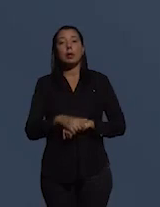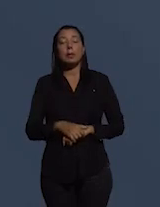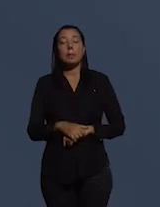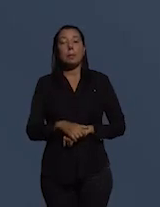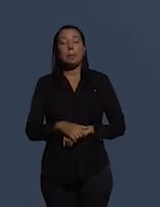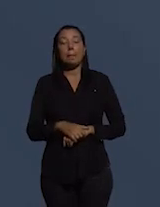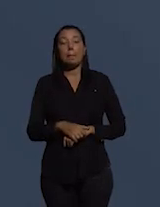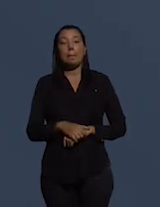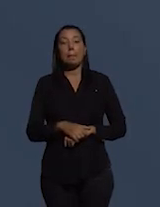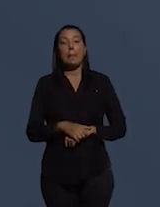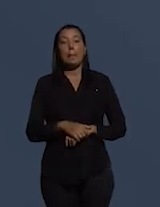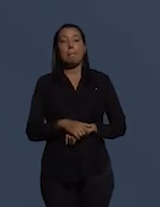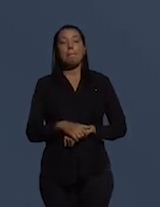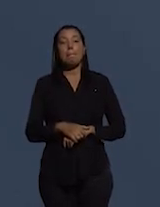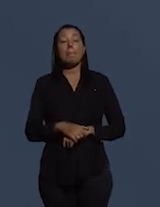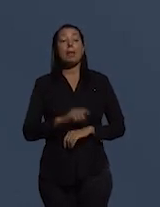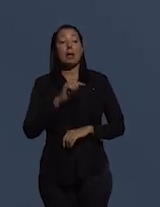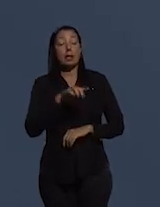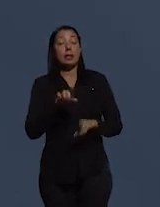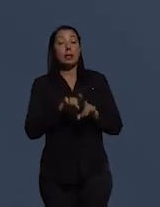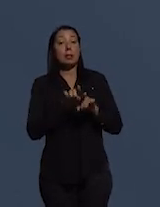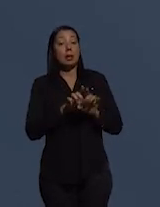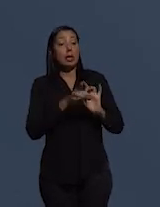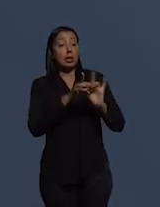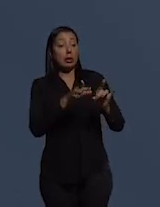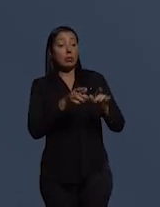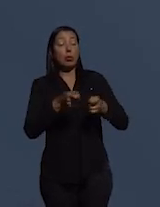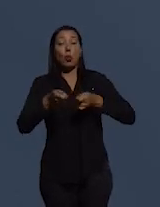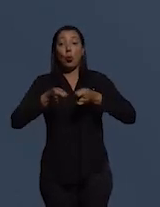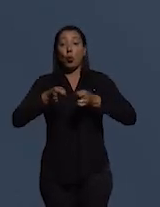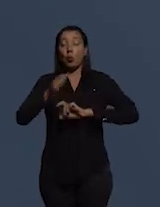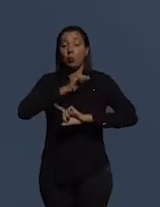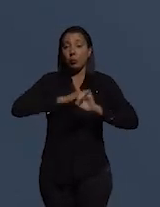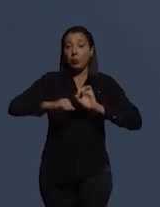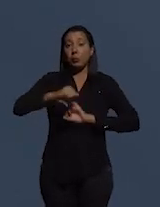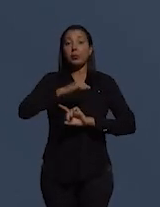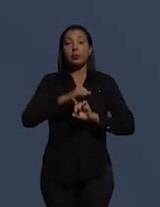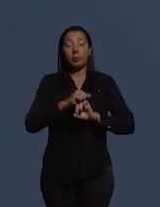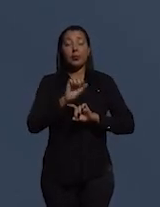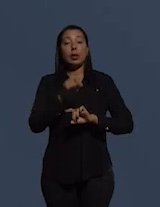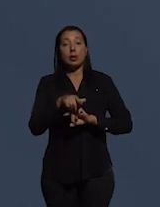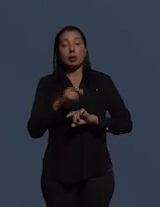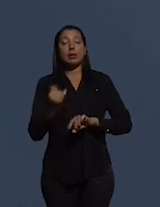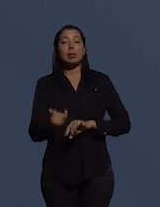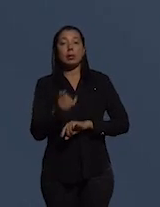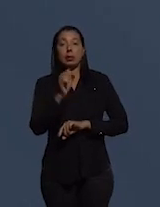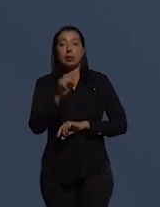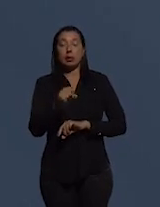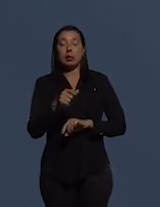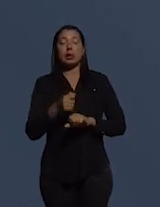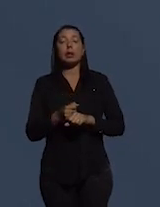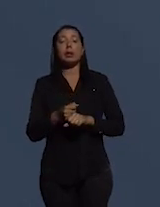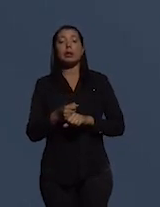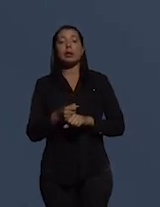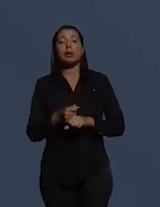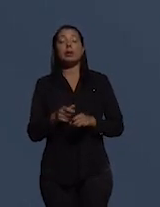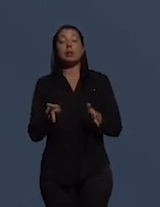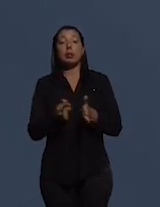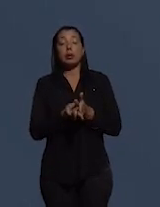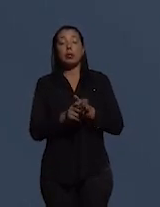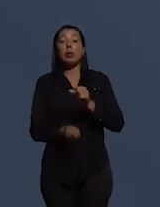a imprensa livre, o controle social. Isso é fundamental no enfrentamento da corrupção.